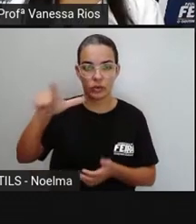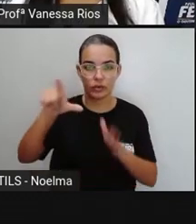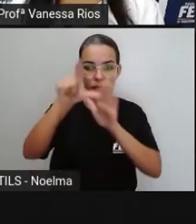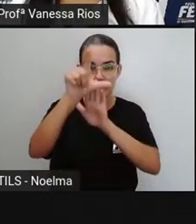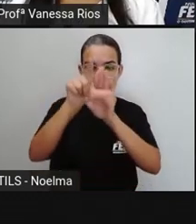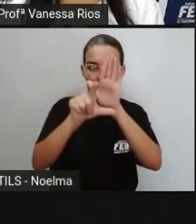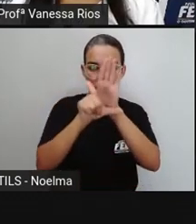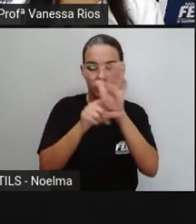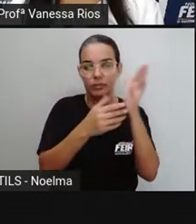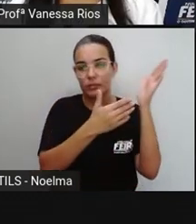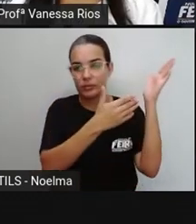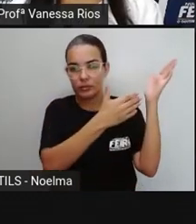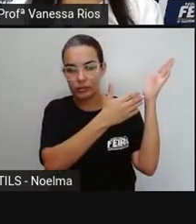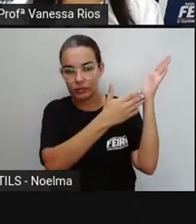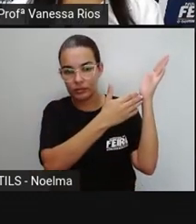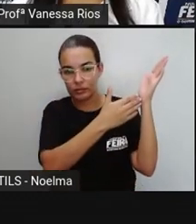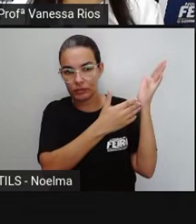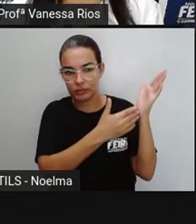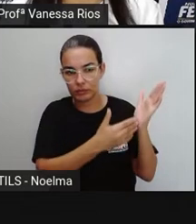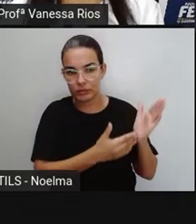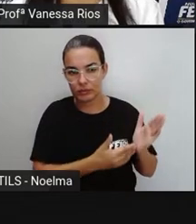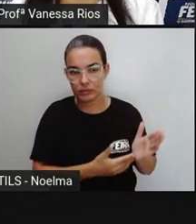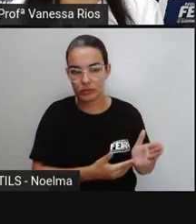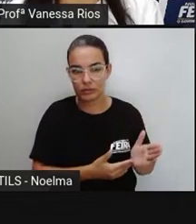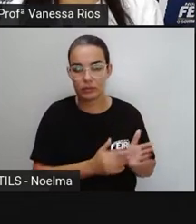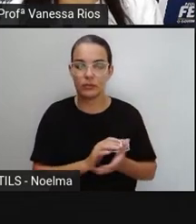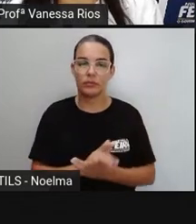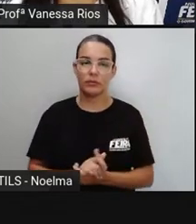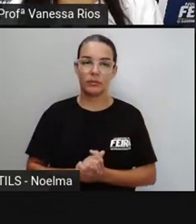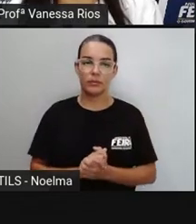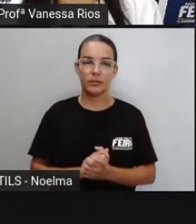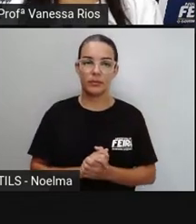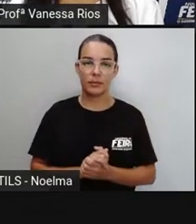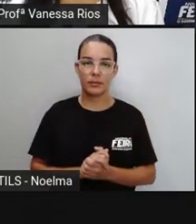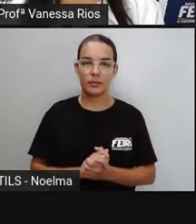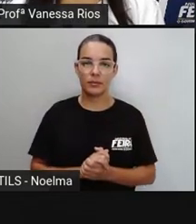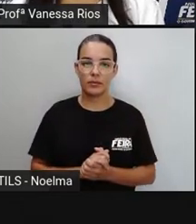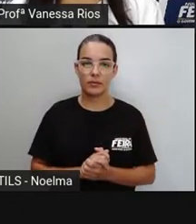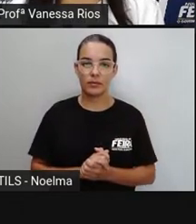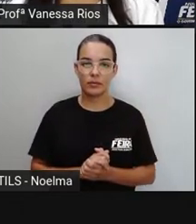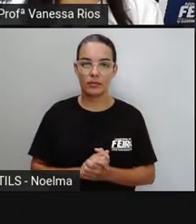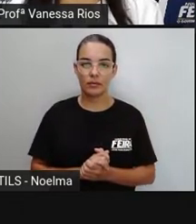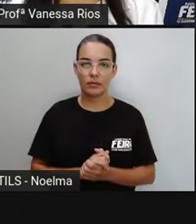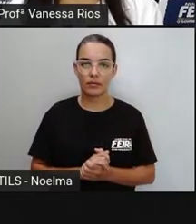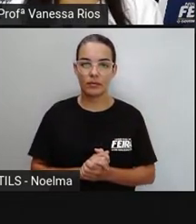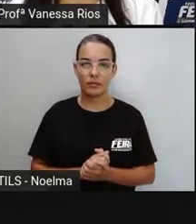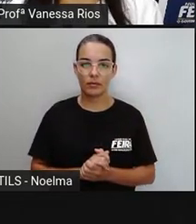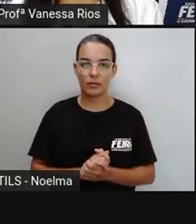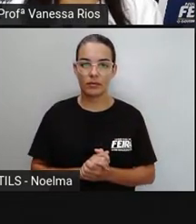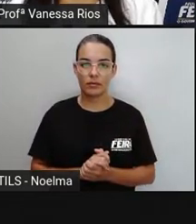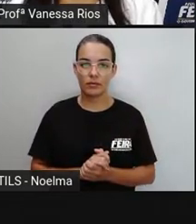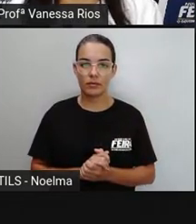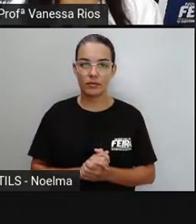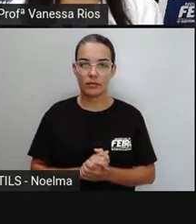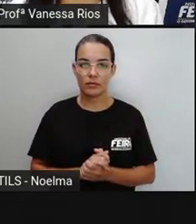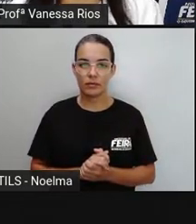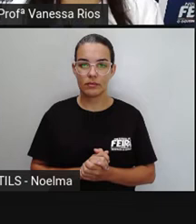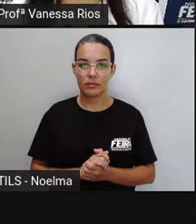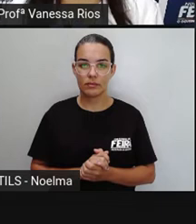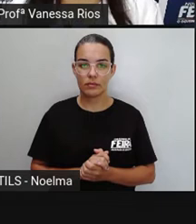Abóbora, pêssego, lâmina, energético, tâmara, xícara,